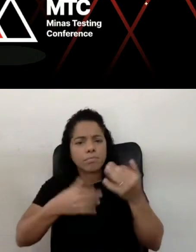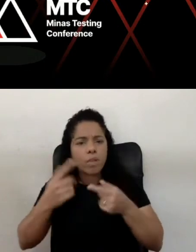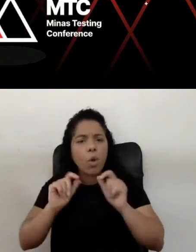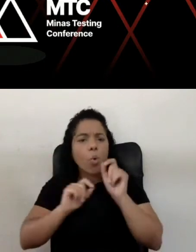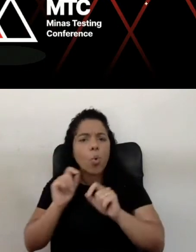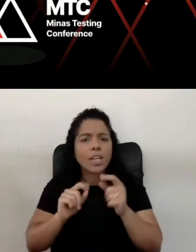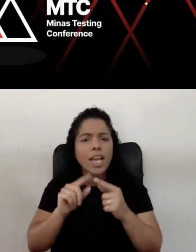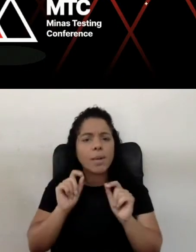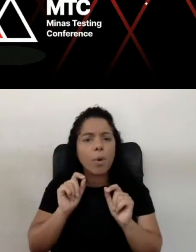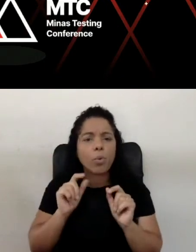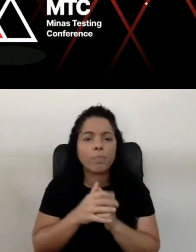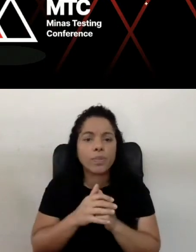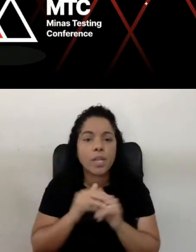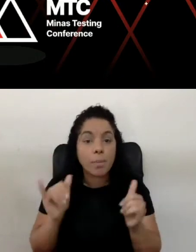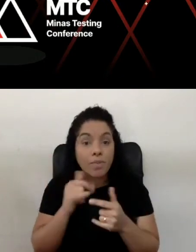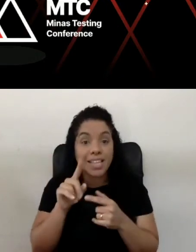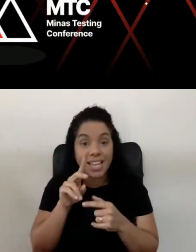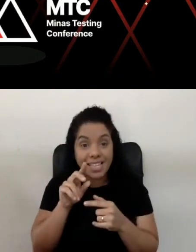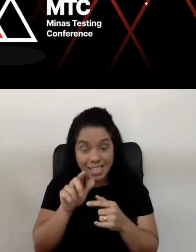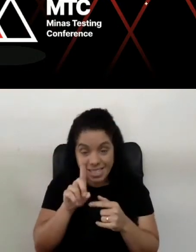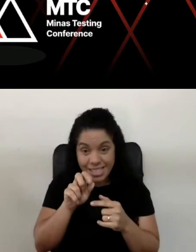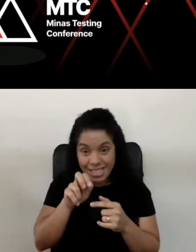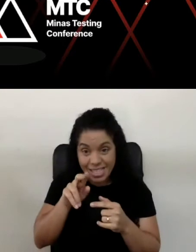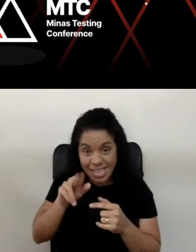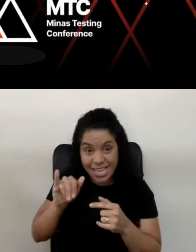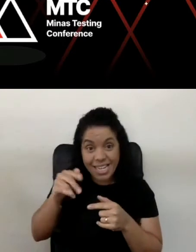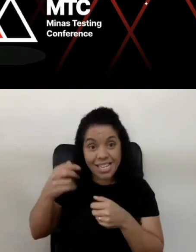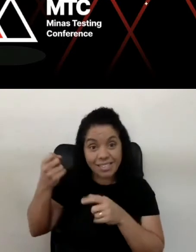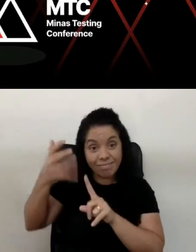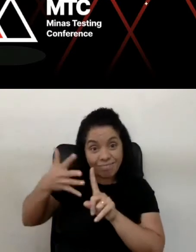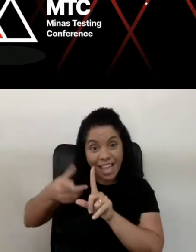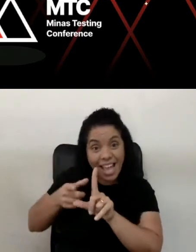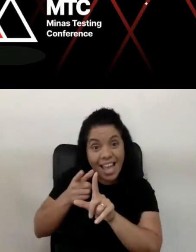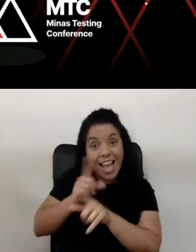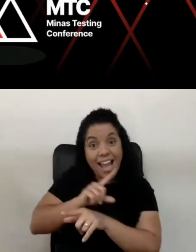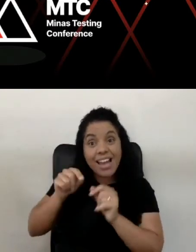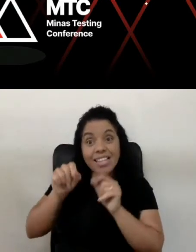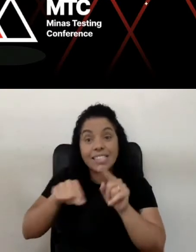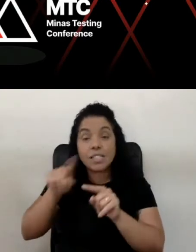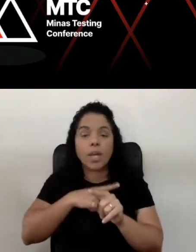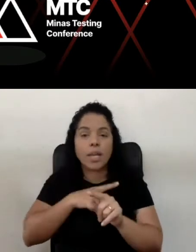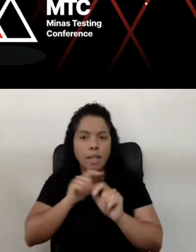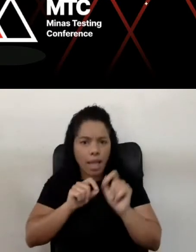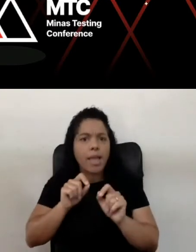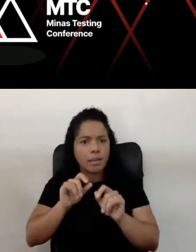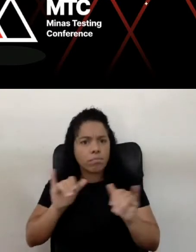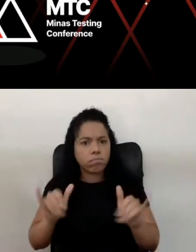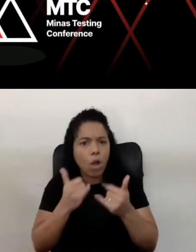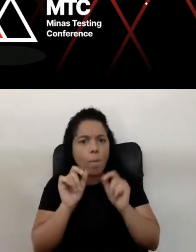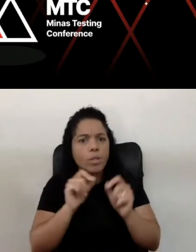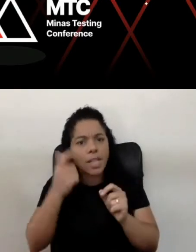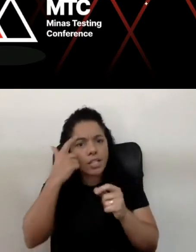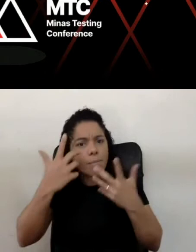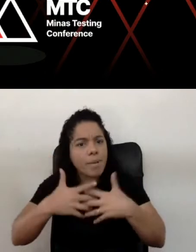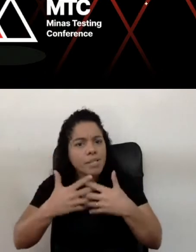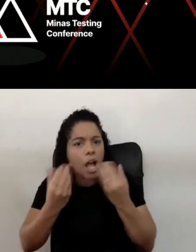que... Um pouco até pegando o gancho do que a Dani estava comentando aí. Acho que a gente tem bastante oportunidade para pensar